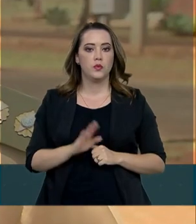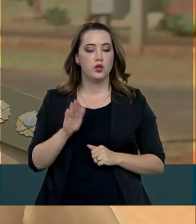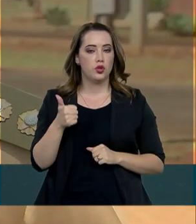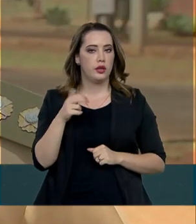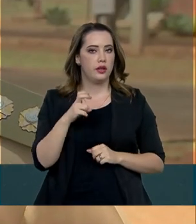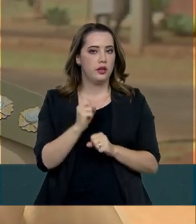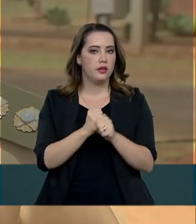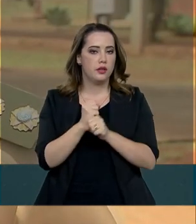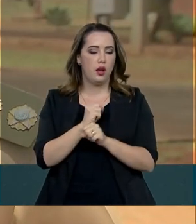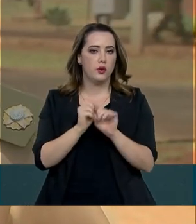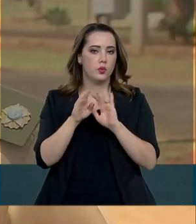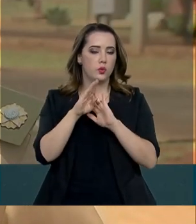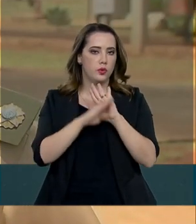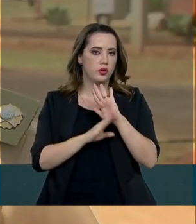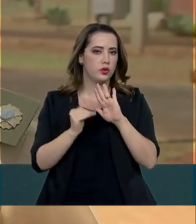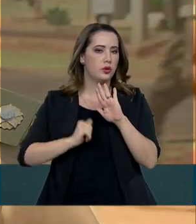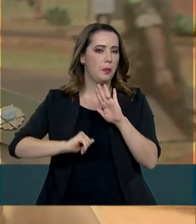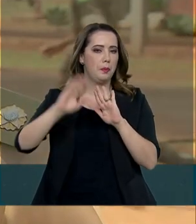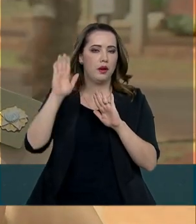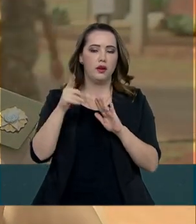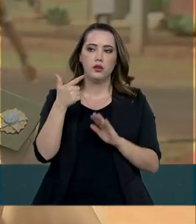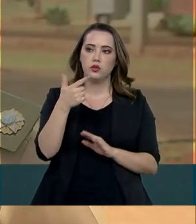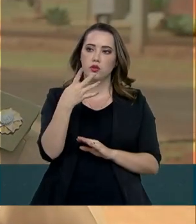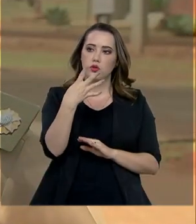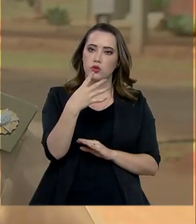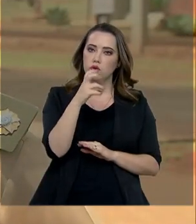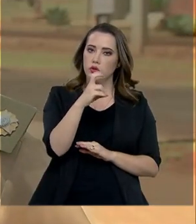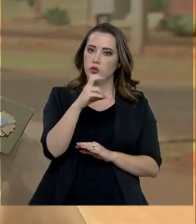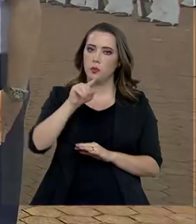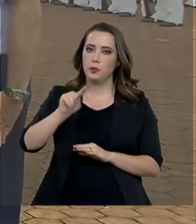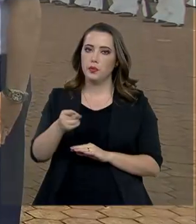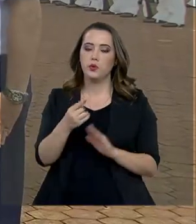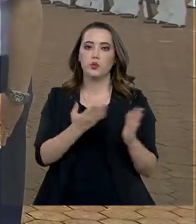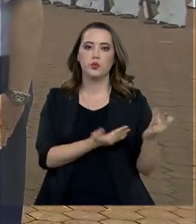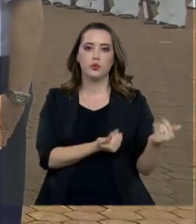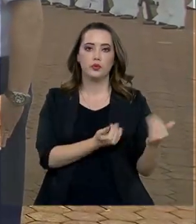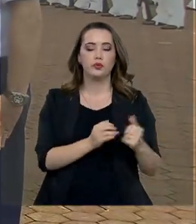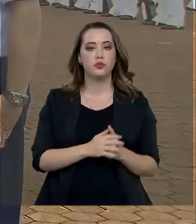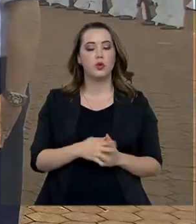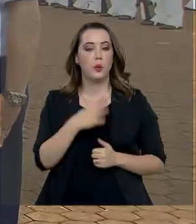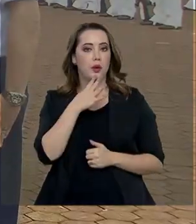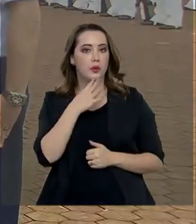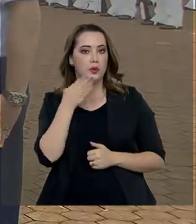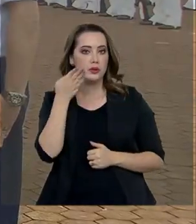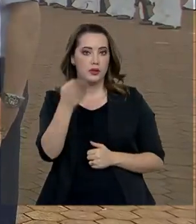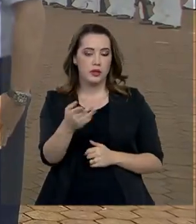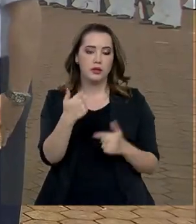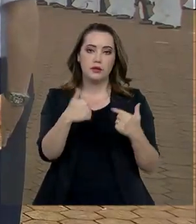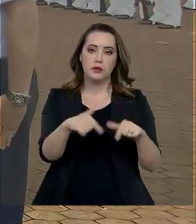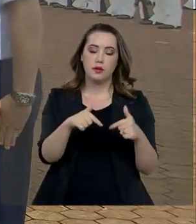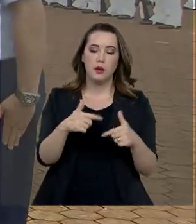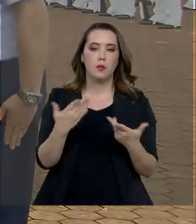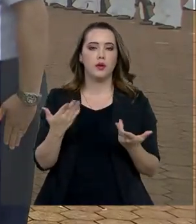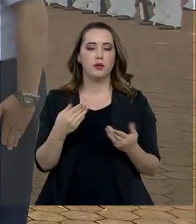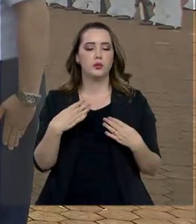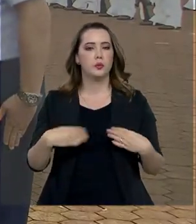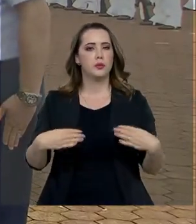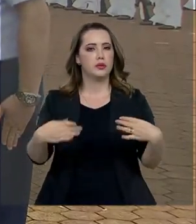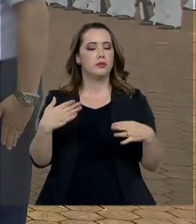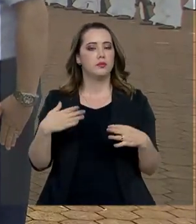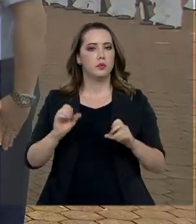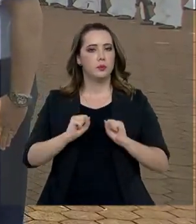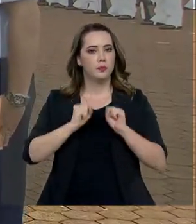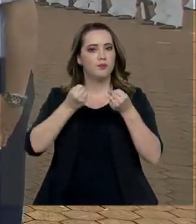completando, ultrapassamos a barreira de 245 mil jovens. E para reconhecer essas iniciativas, o Ministério da